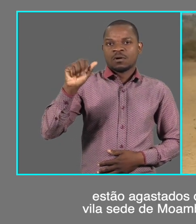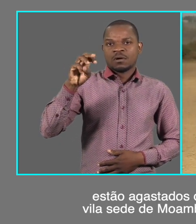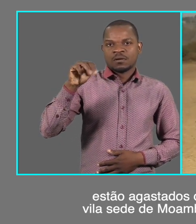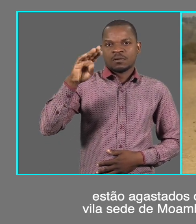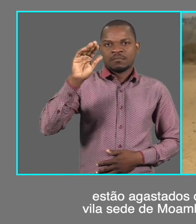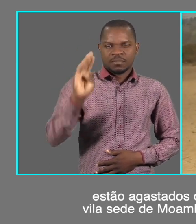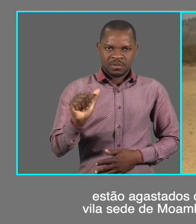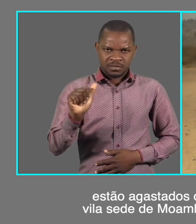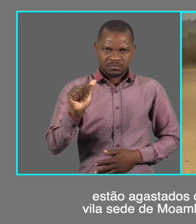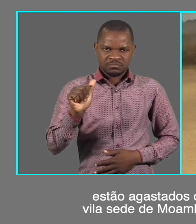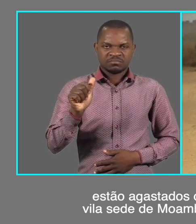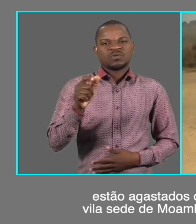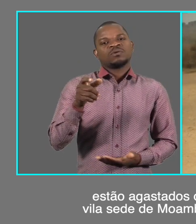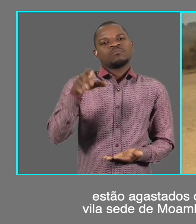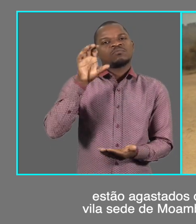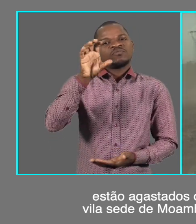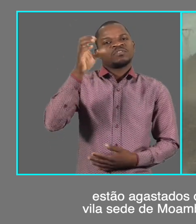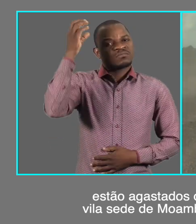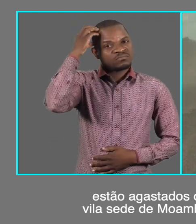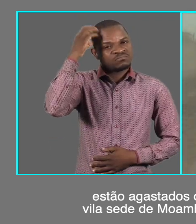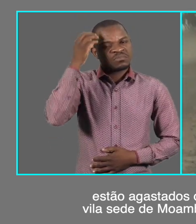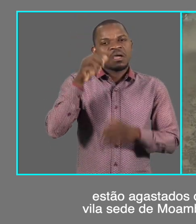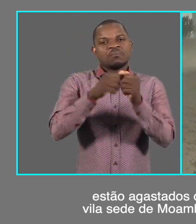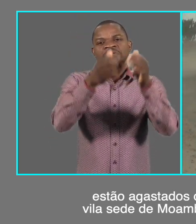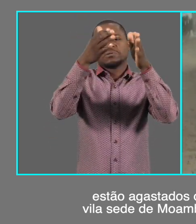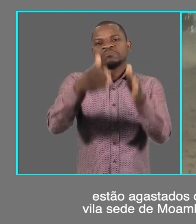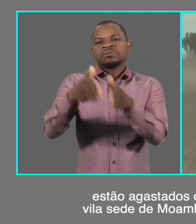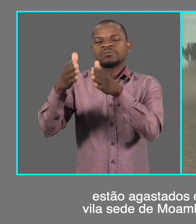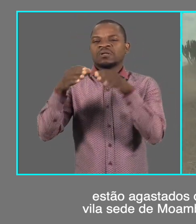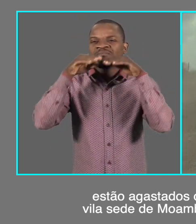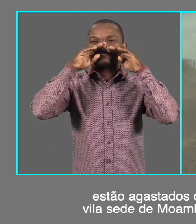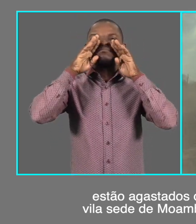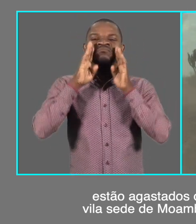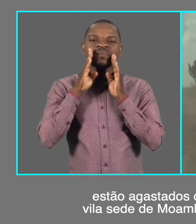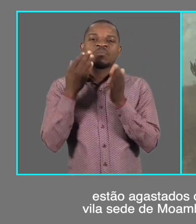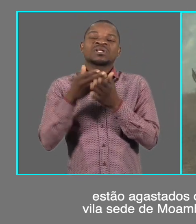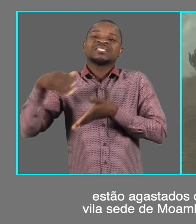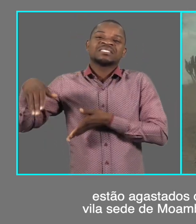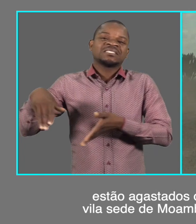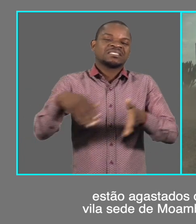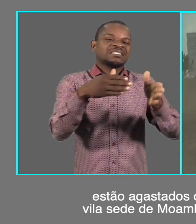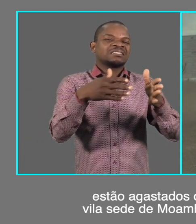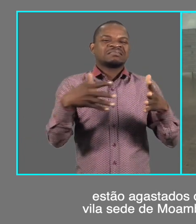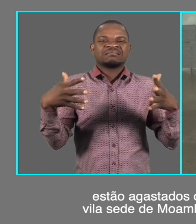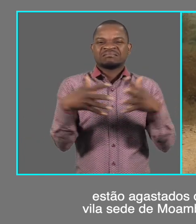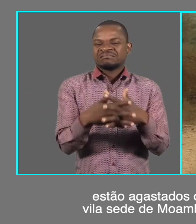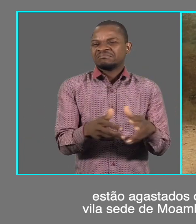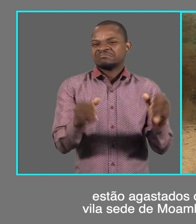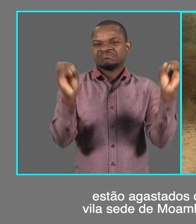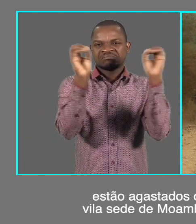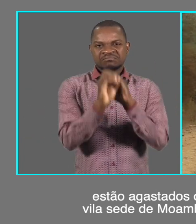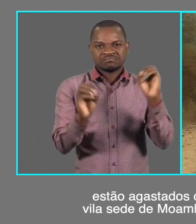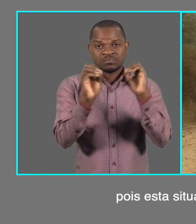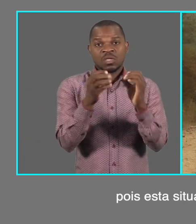agastados com o estado da estrada que liga a vila sede de Moamba ao posto administrativo